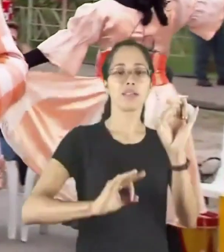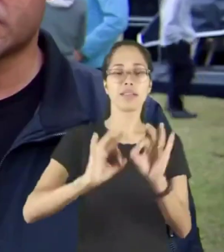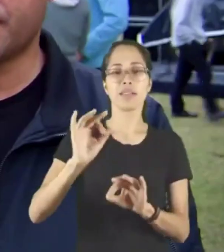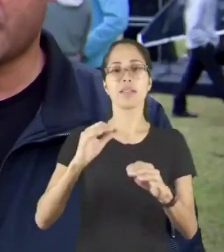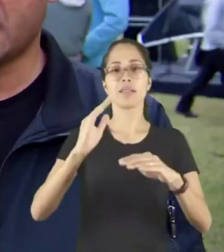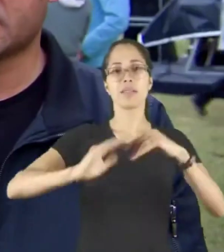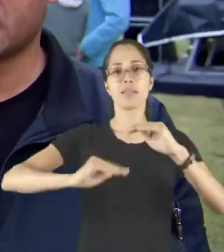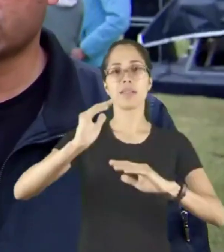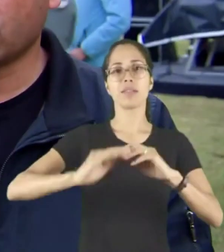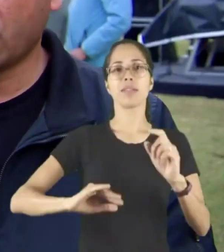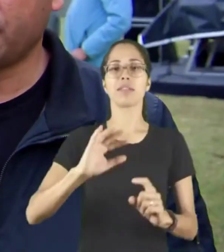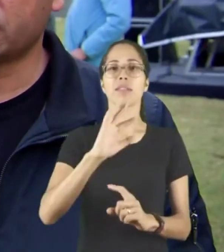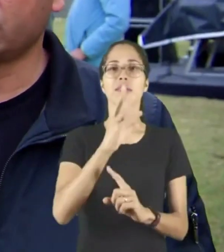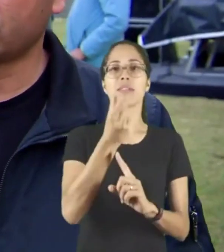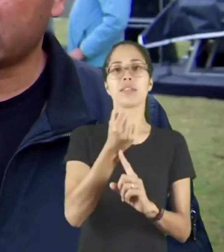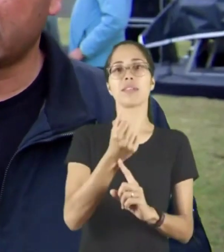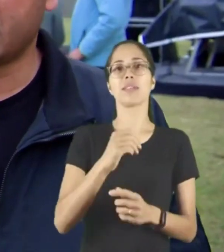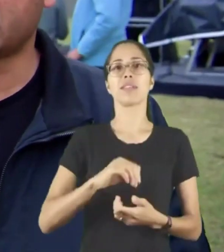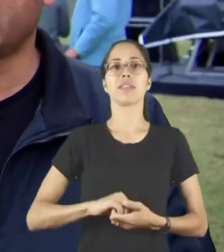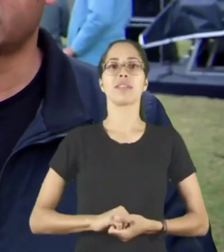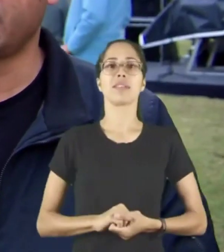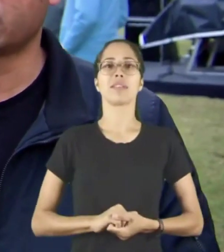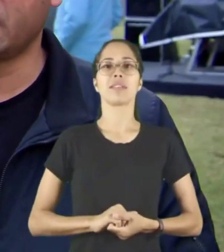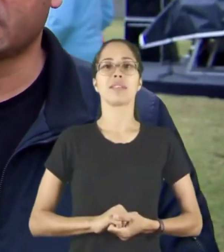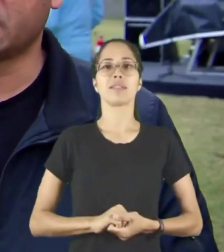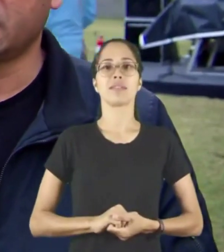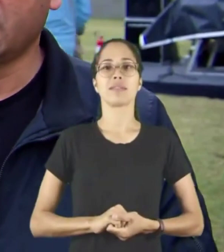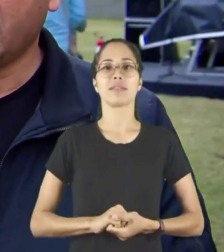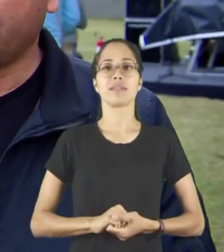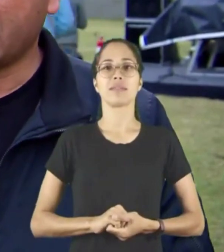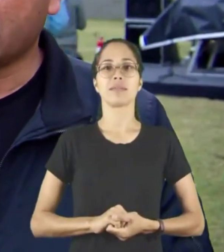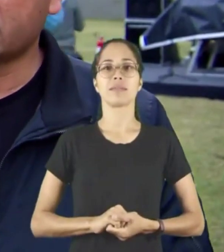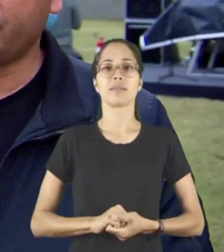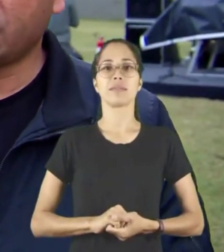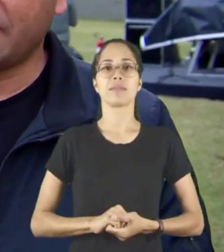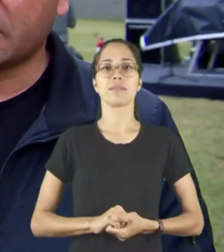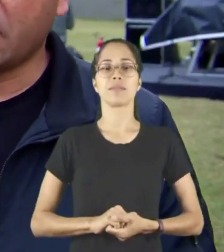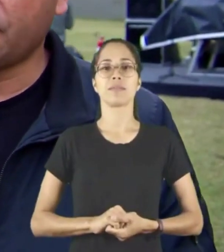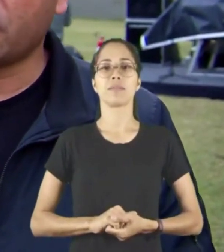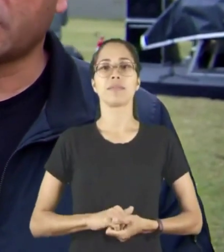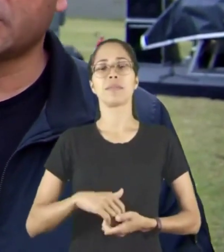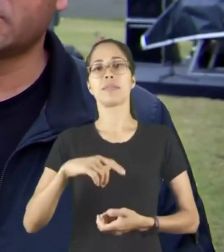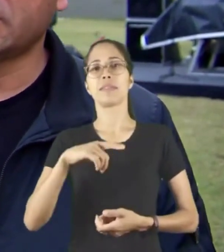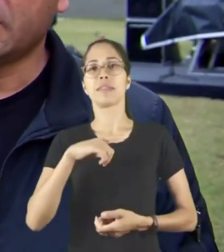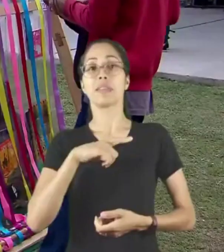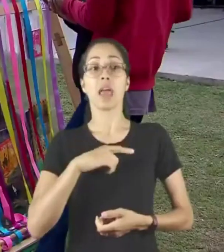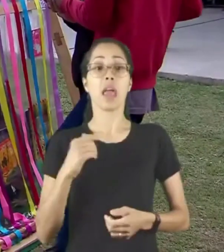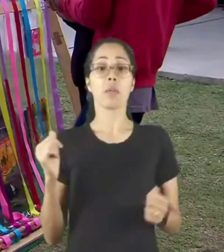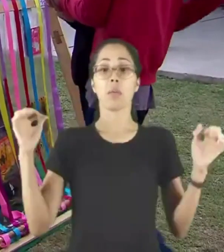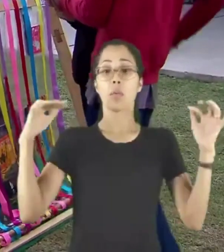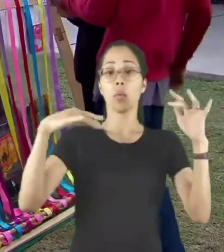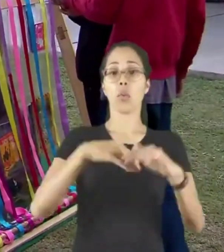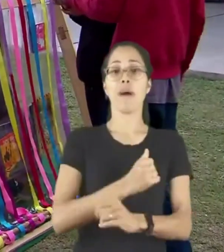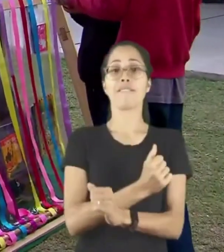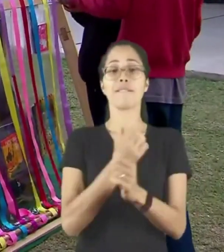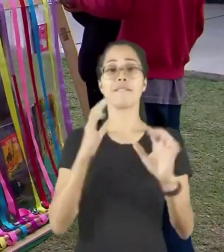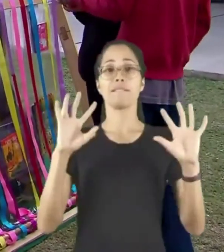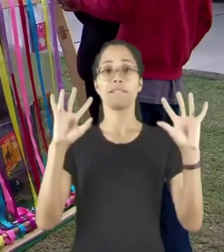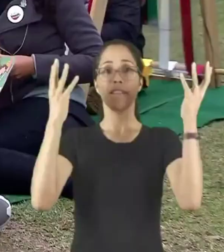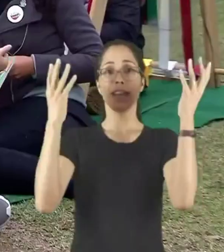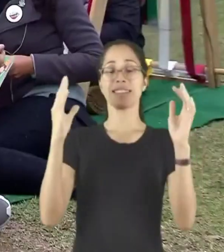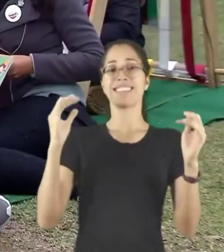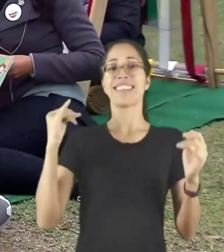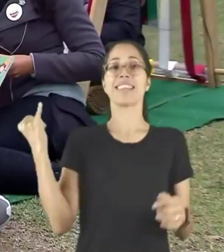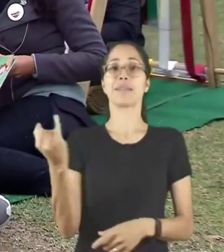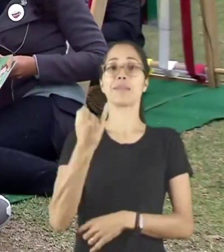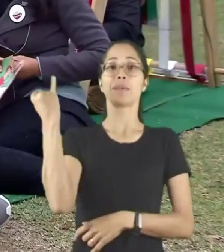Nossa, pra Salesópolis e outras cidades que recebem o Sesc, pra nós é de fundamental importância devido às nossas dificuldades